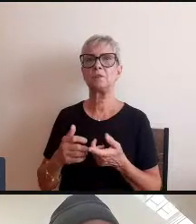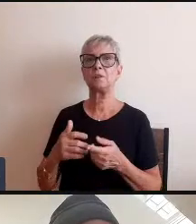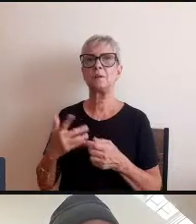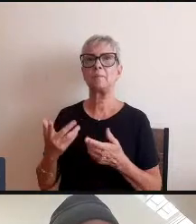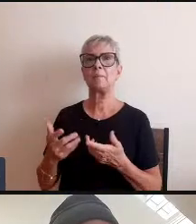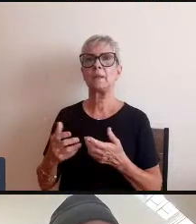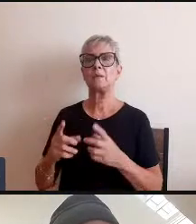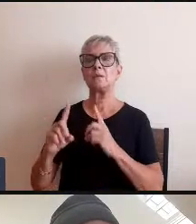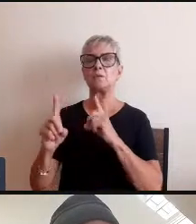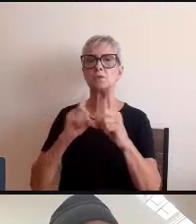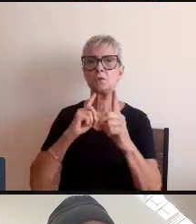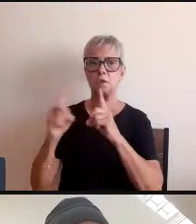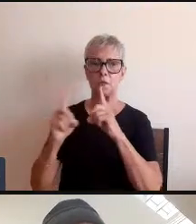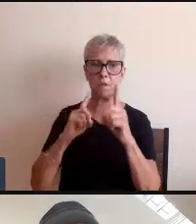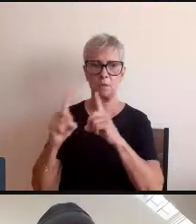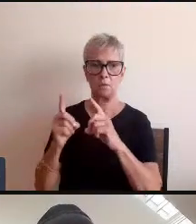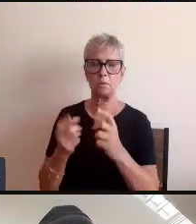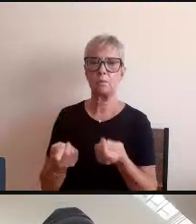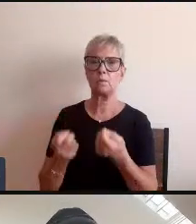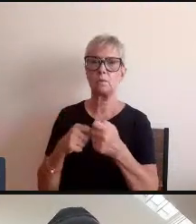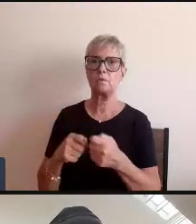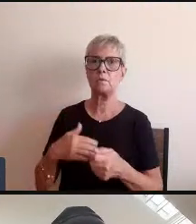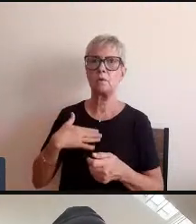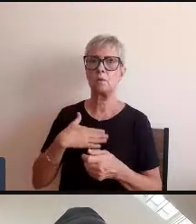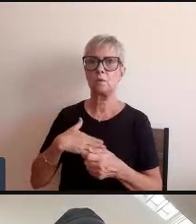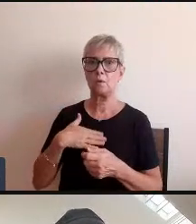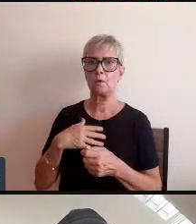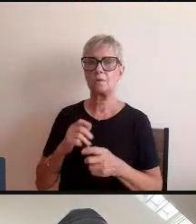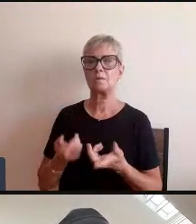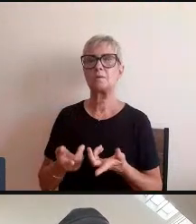acho que eu gosto desses diálogos impertinentes